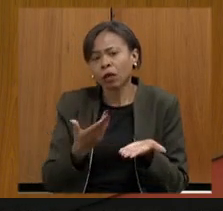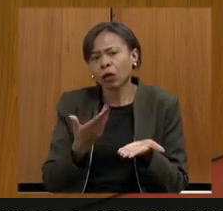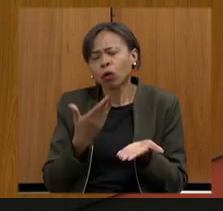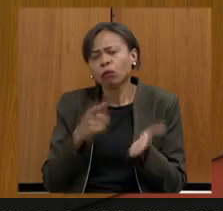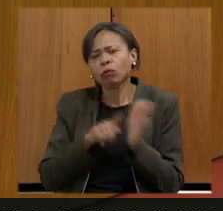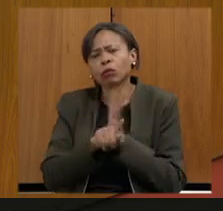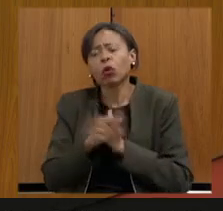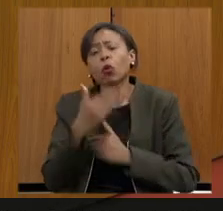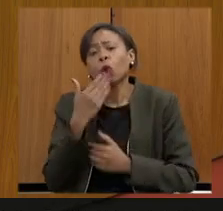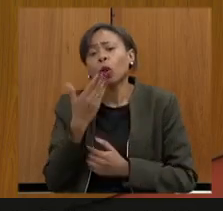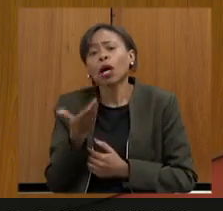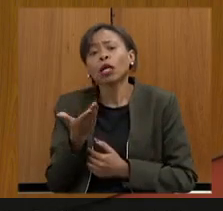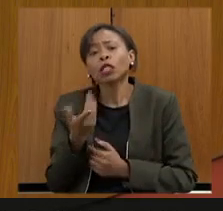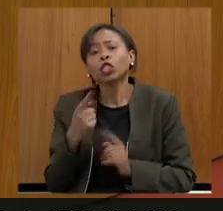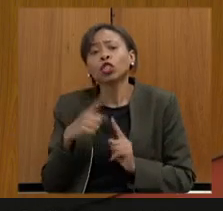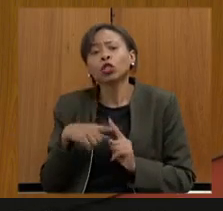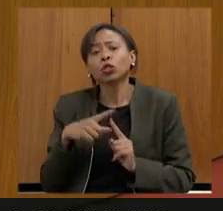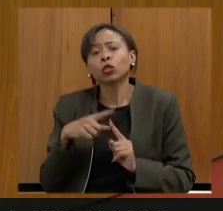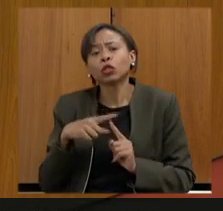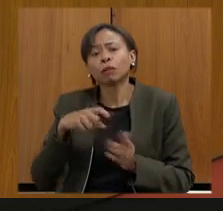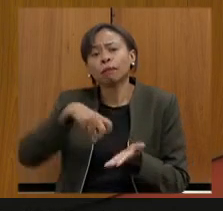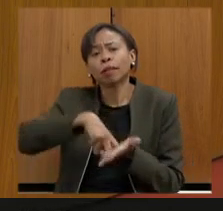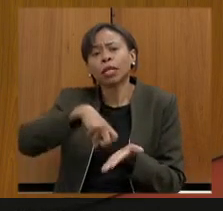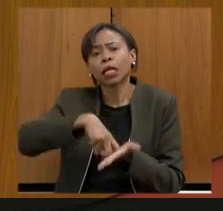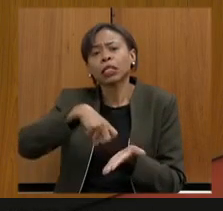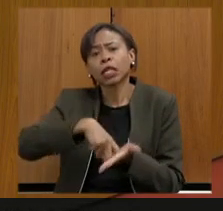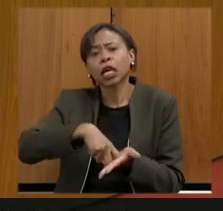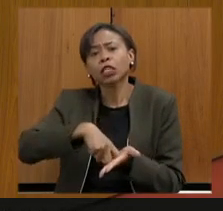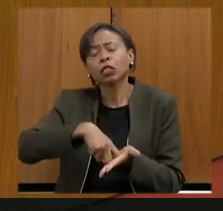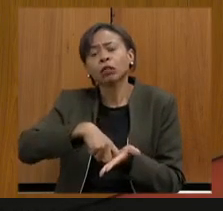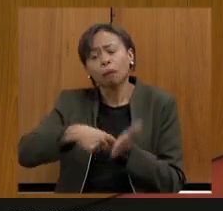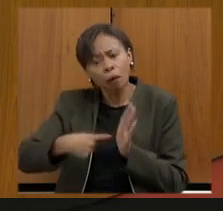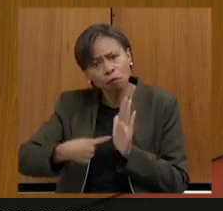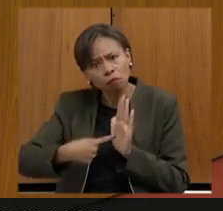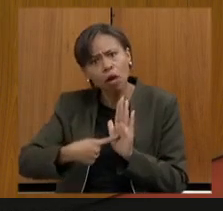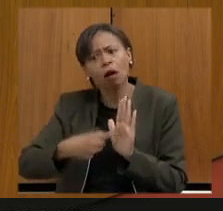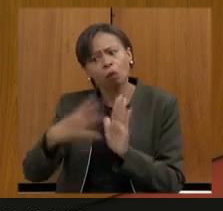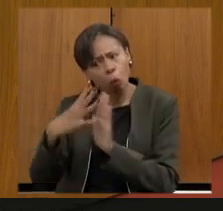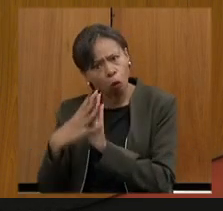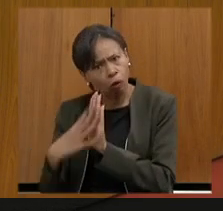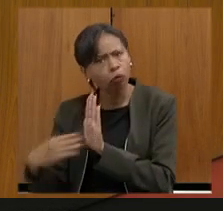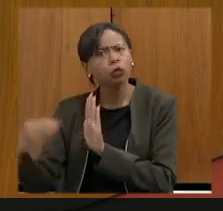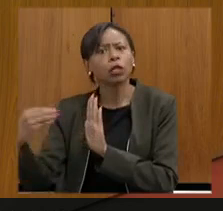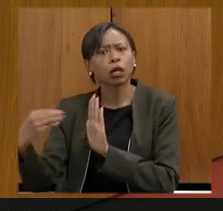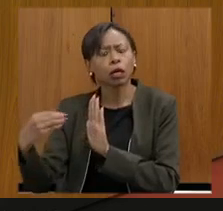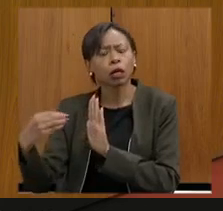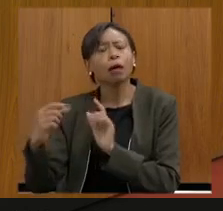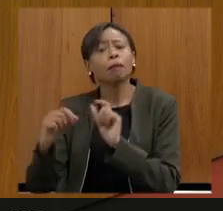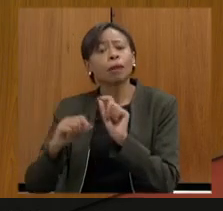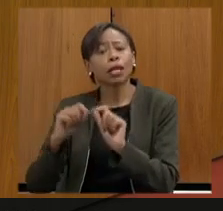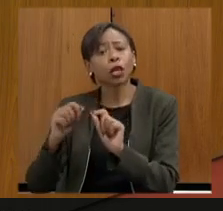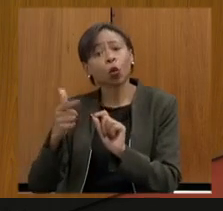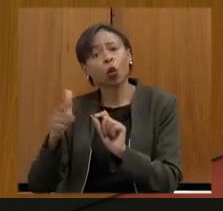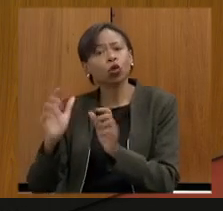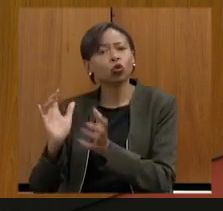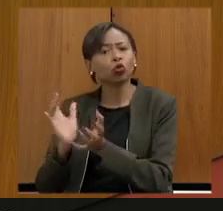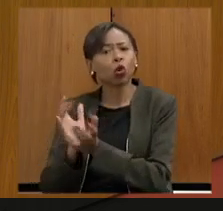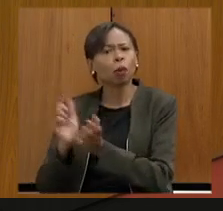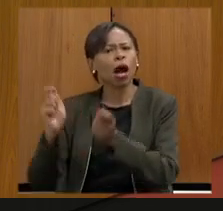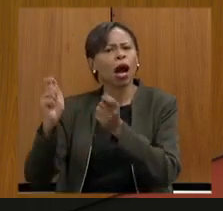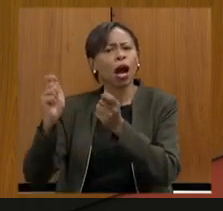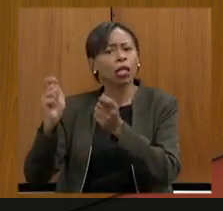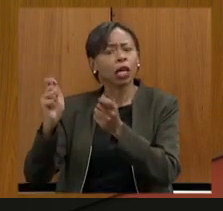e espero que estejam sendo penalizadas de forma exemplar para que até mesmo os outros militantes entendam que o papel deles é de